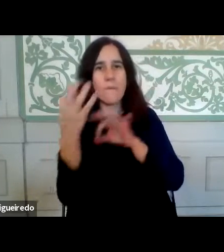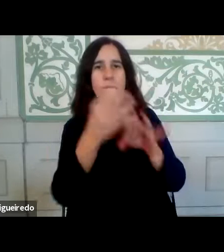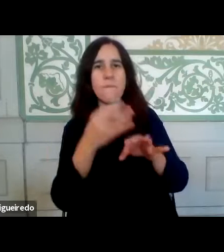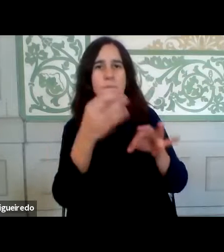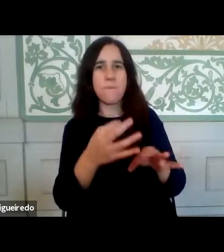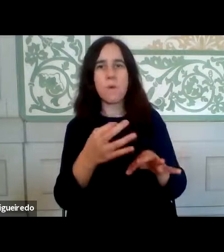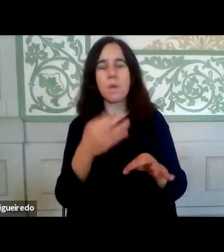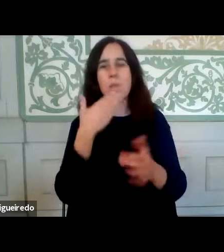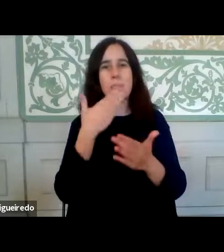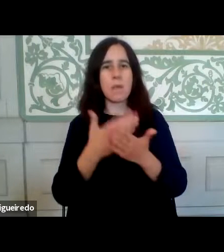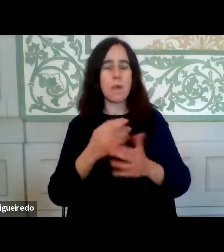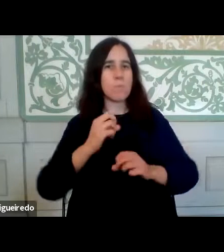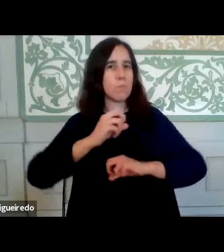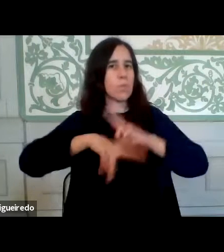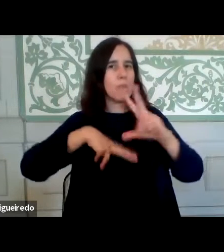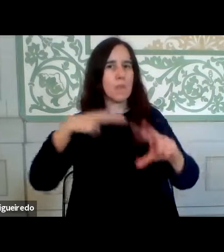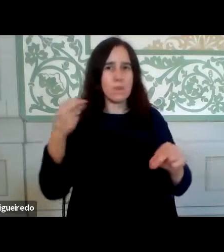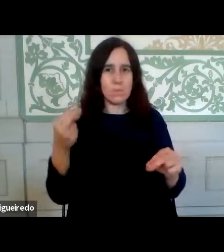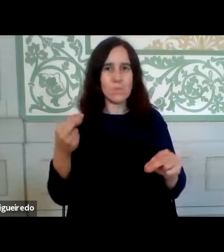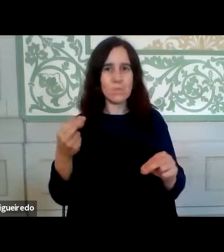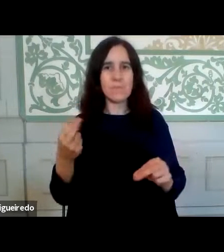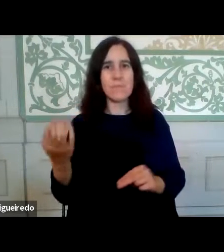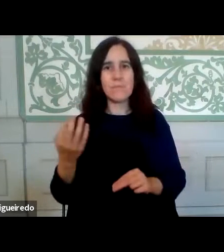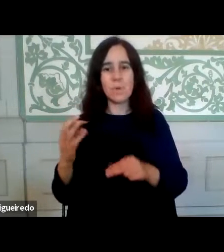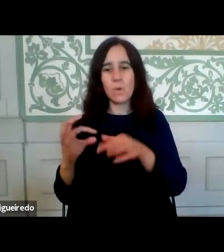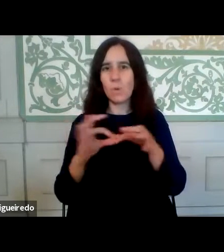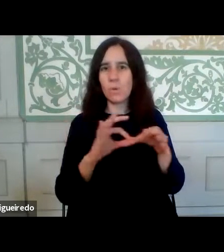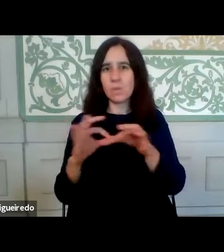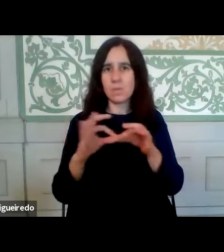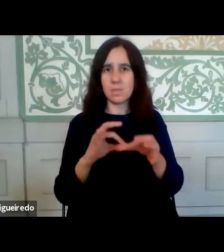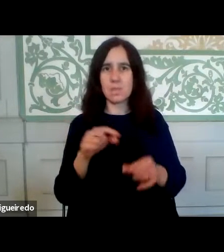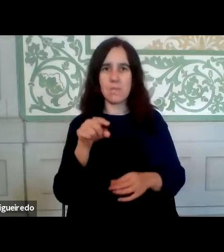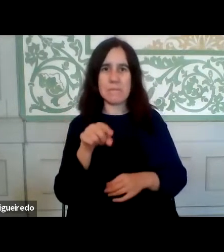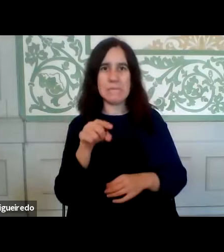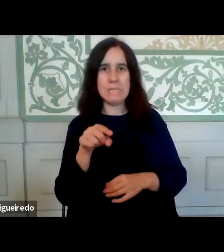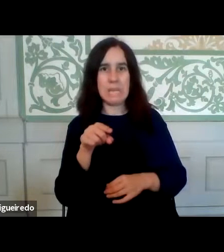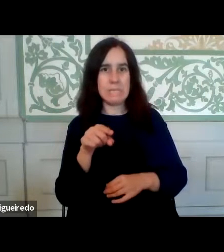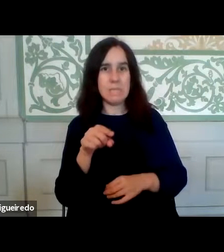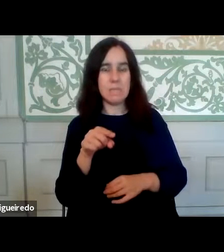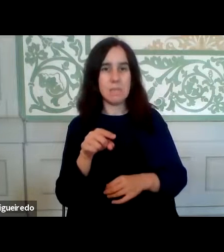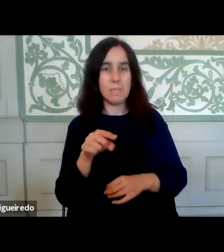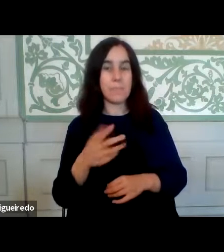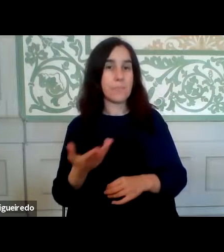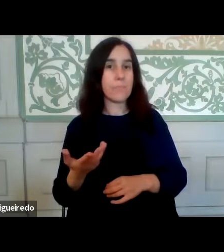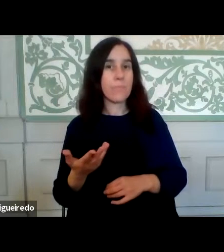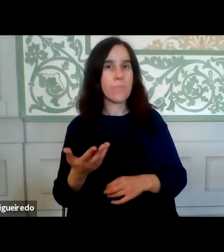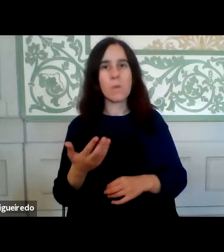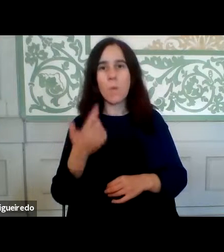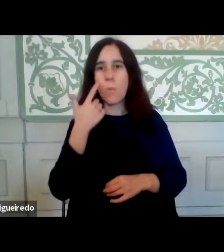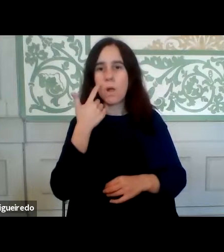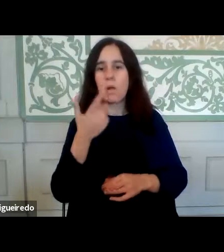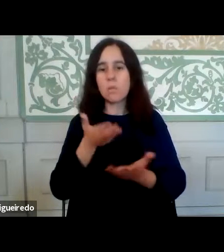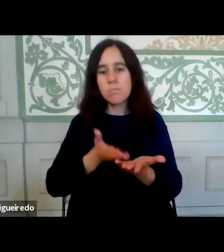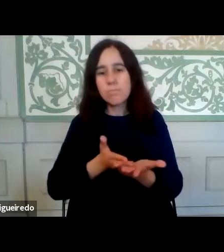moderna e de forma que concilie esta prossecução do